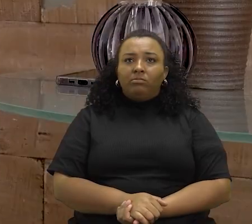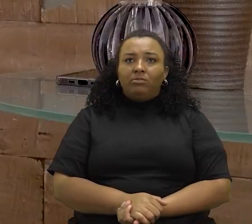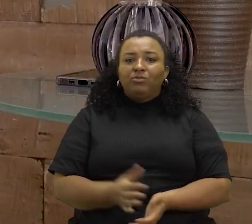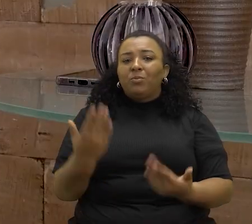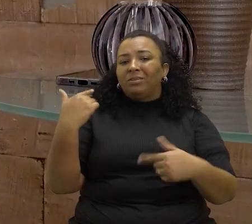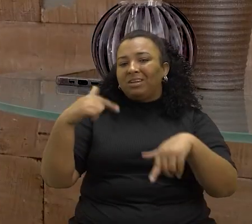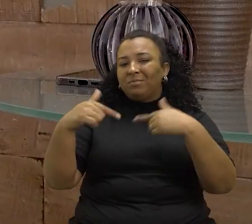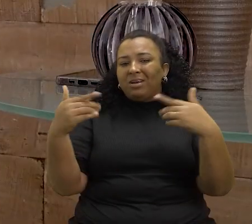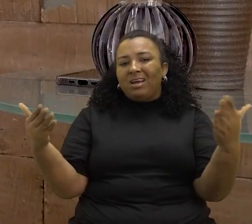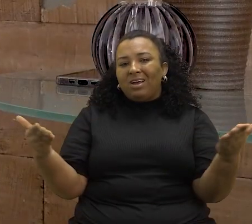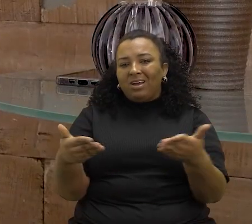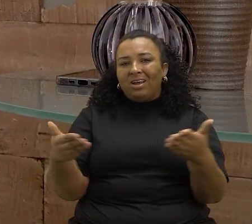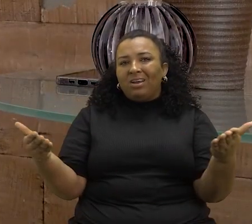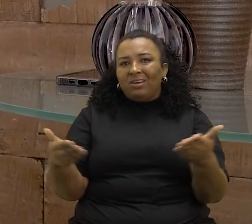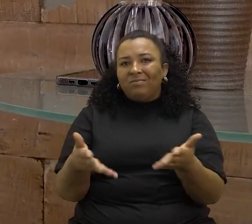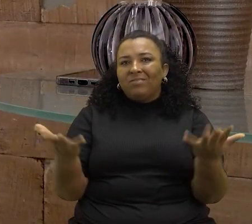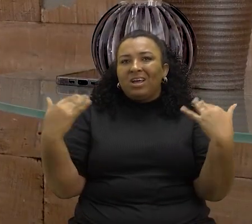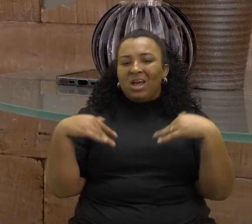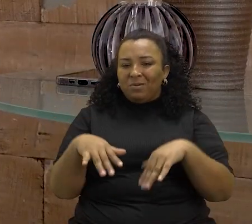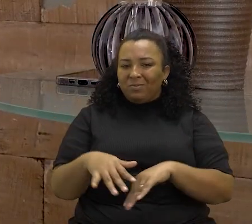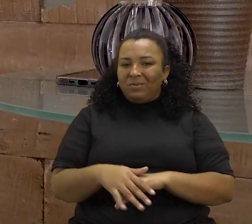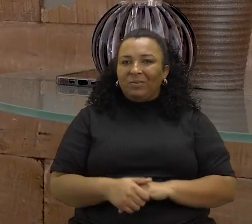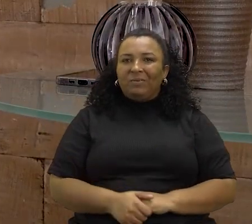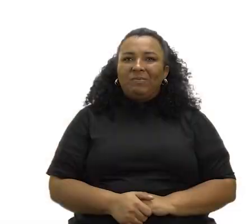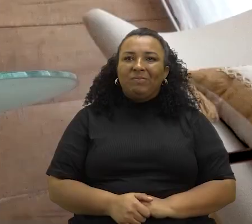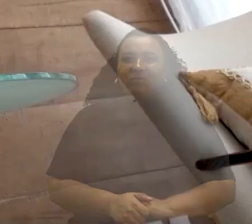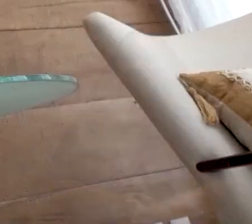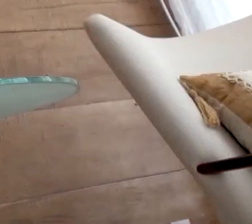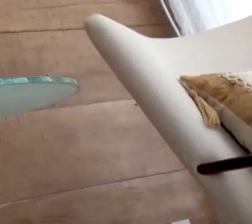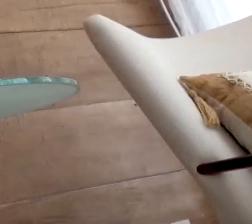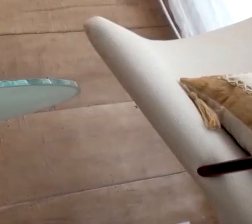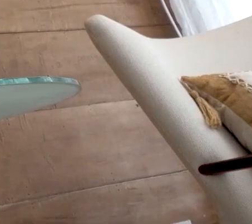Baira de abalar meu povo, saio da cama, saio de casa.